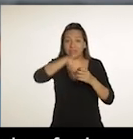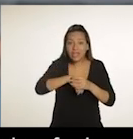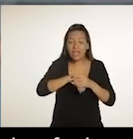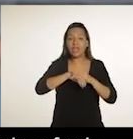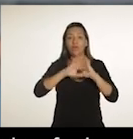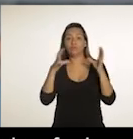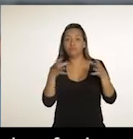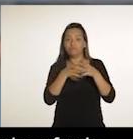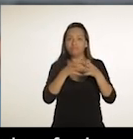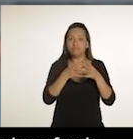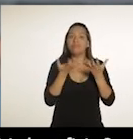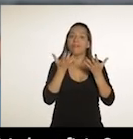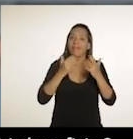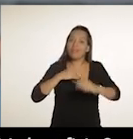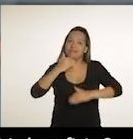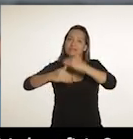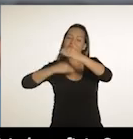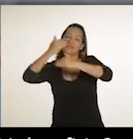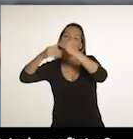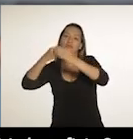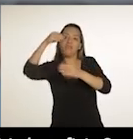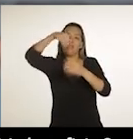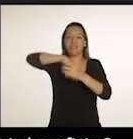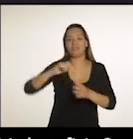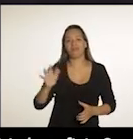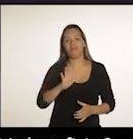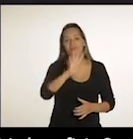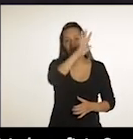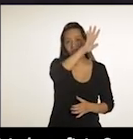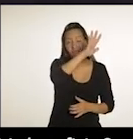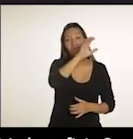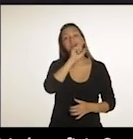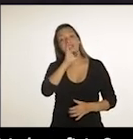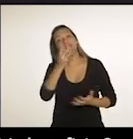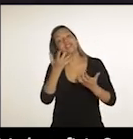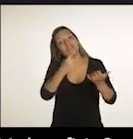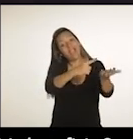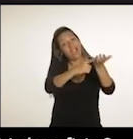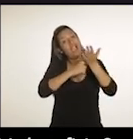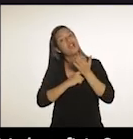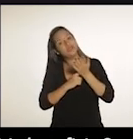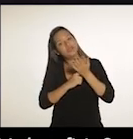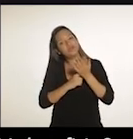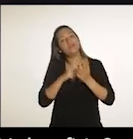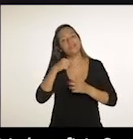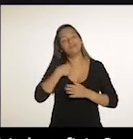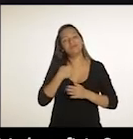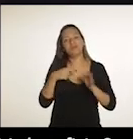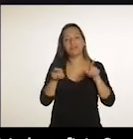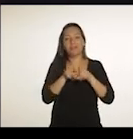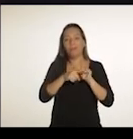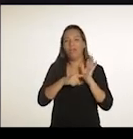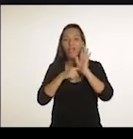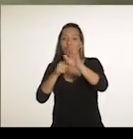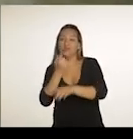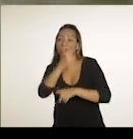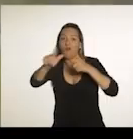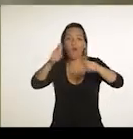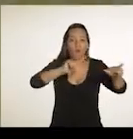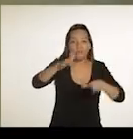desenvolve, como ela desenvolve a favela e ajuda os demais a desenvolver. Então se eu tivesse um suporte, quantas pessoas mais eu conseguiria beneficiar?